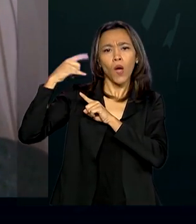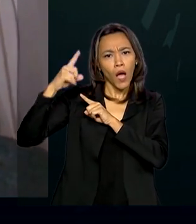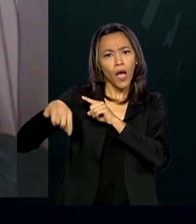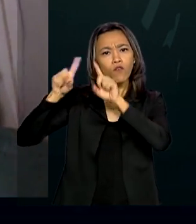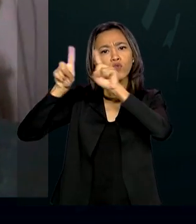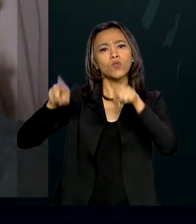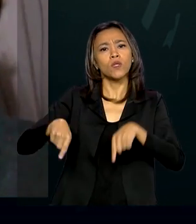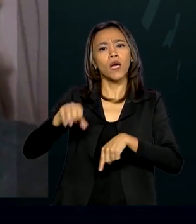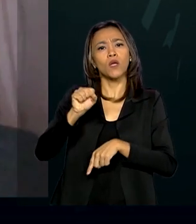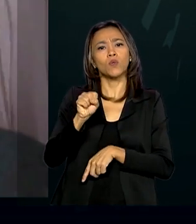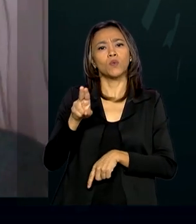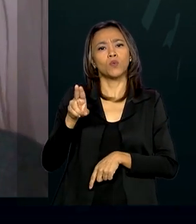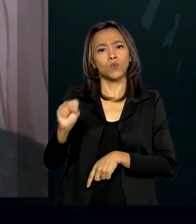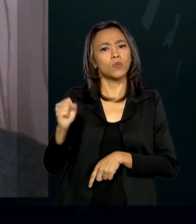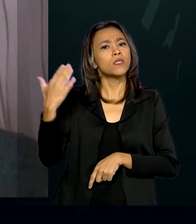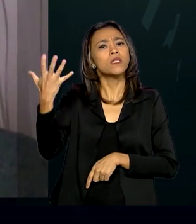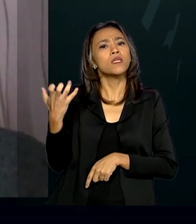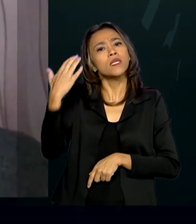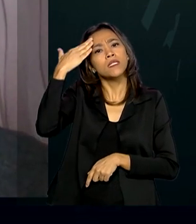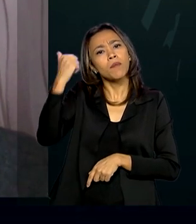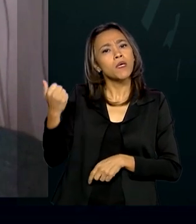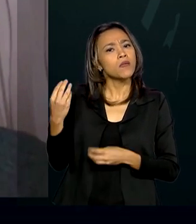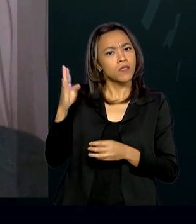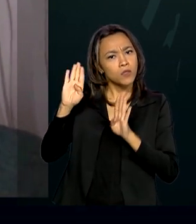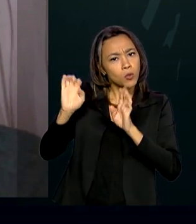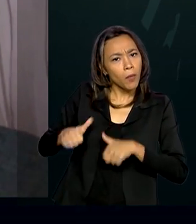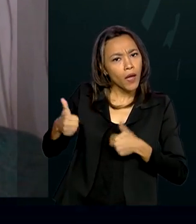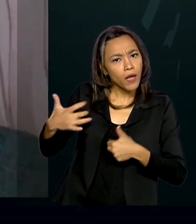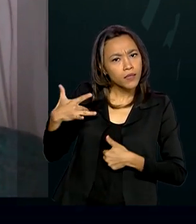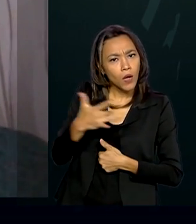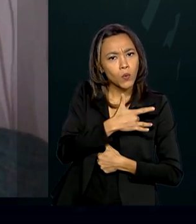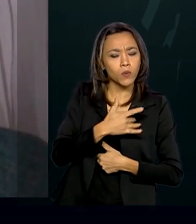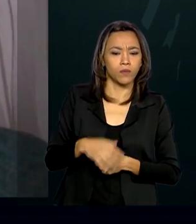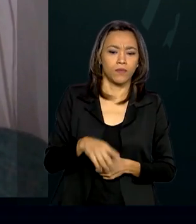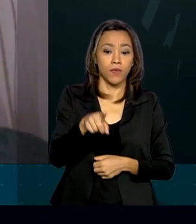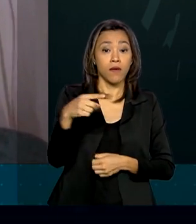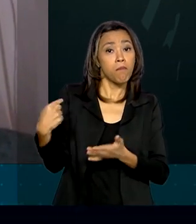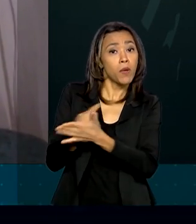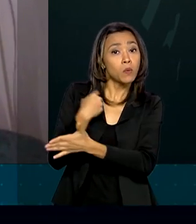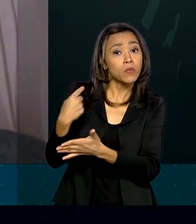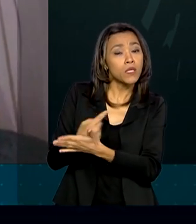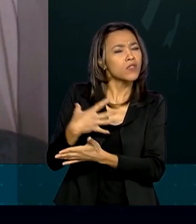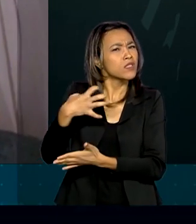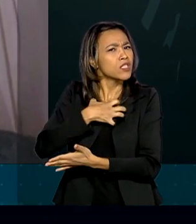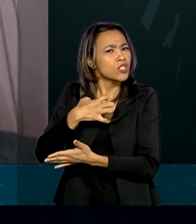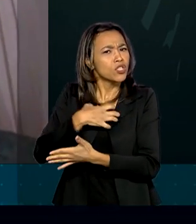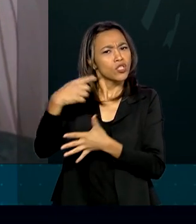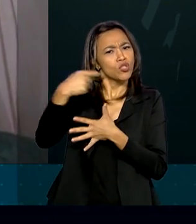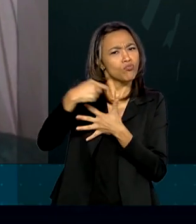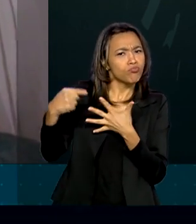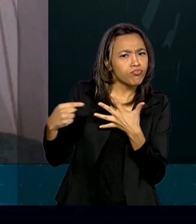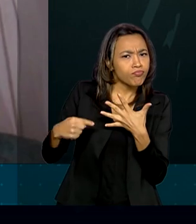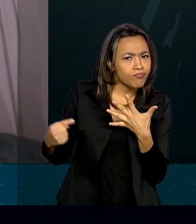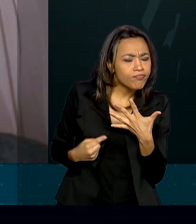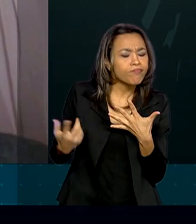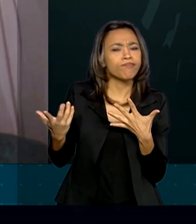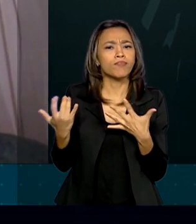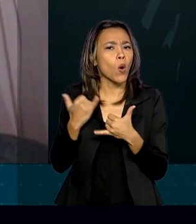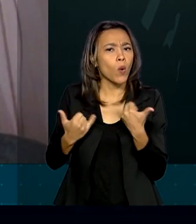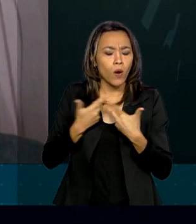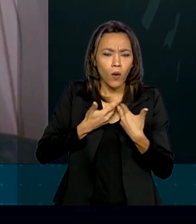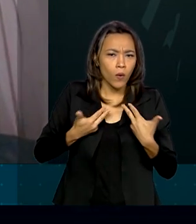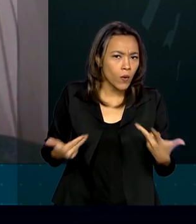SUS queriam saber de sua saúde. Me perguntando quais os meus sintomas, se eu estava sentindo alguma